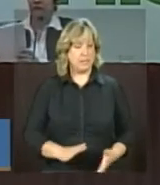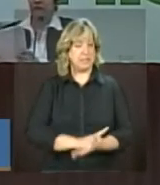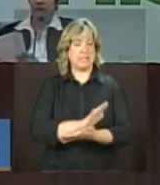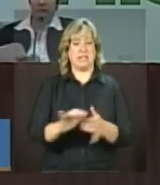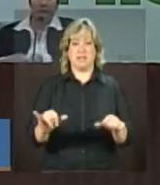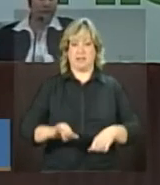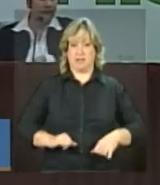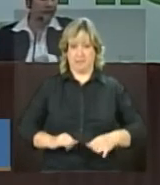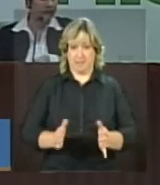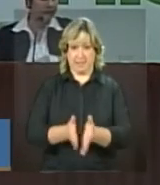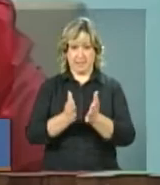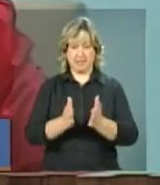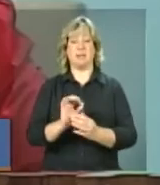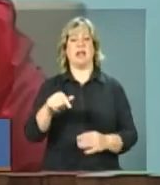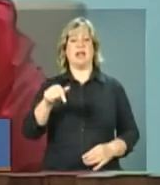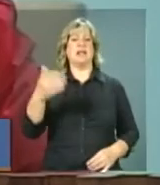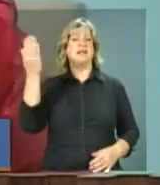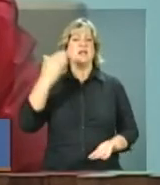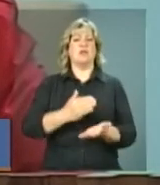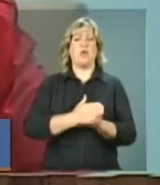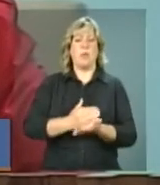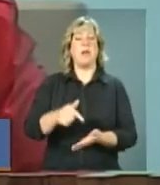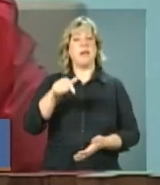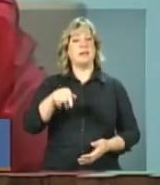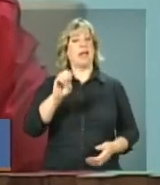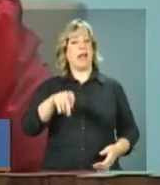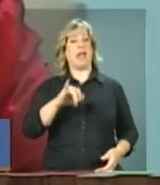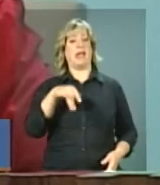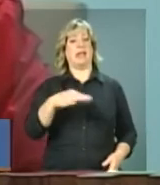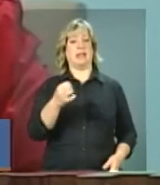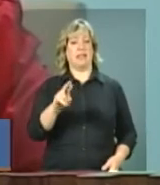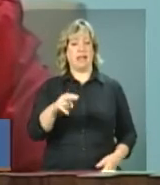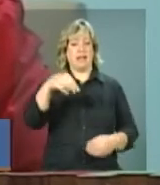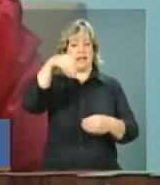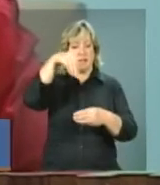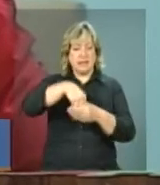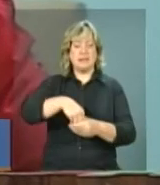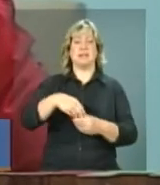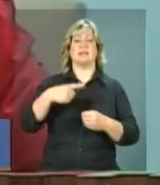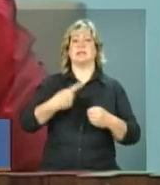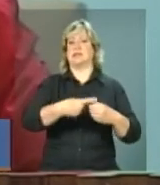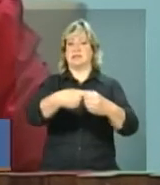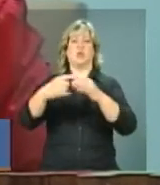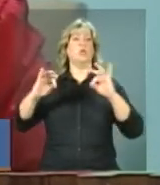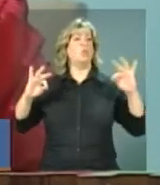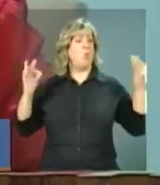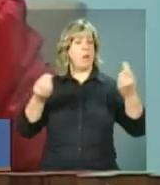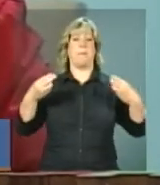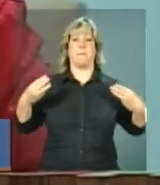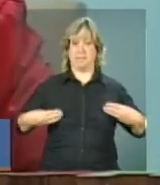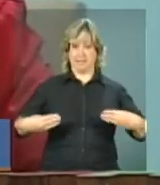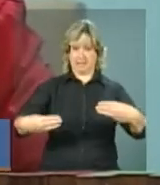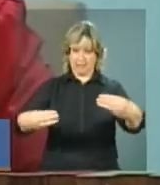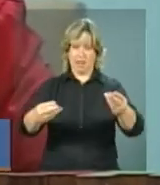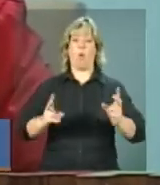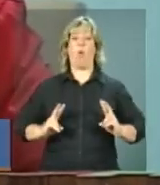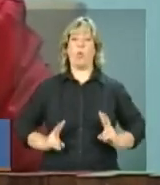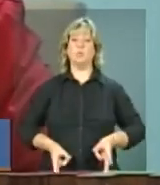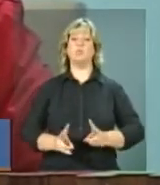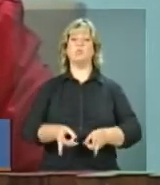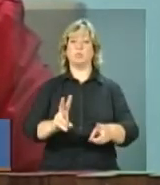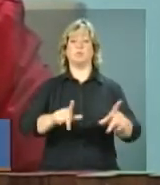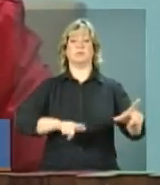ponto de partida, ele é intersetorial. Todos os ministérios continuam com as suas atividades